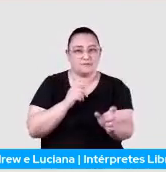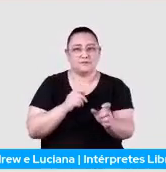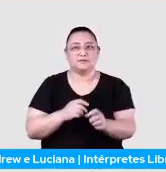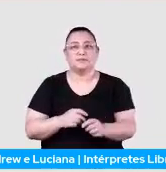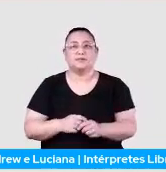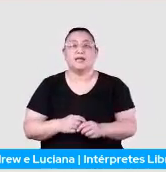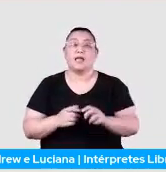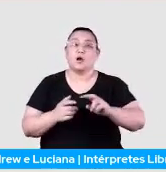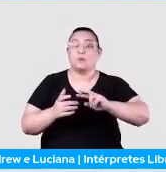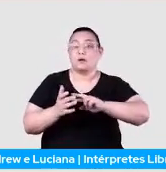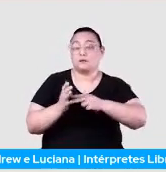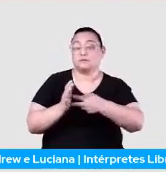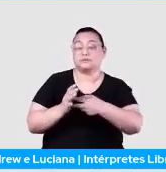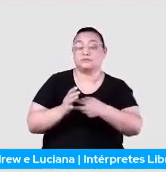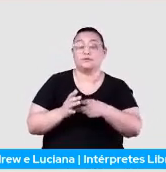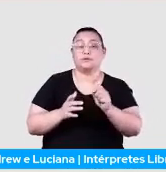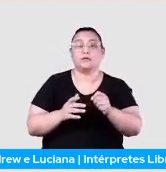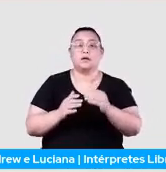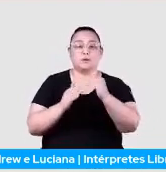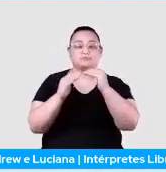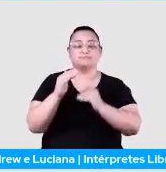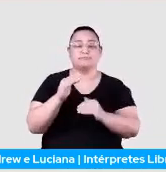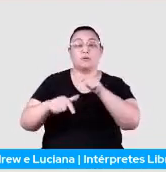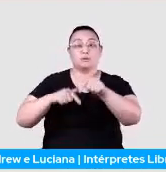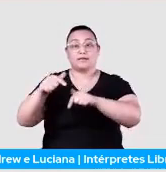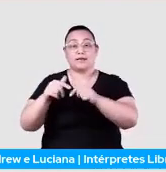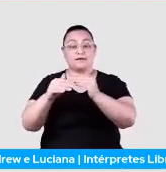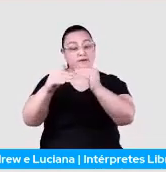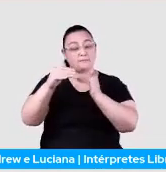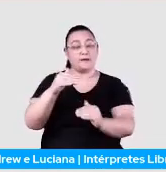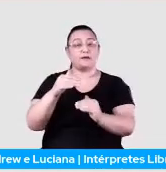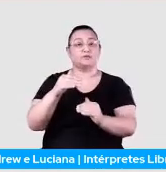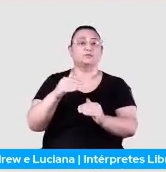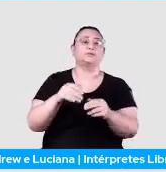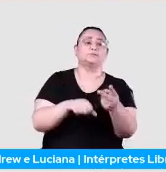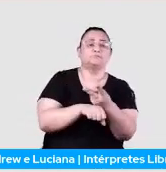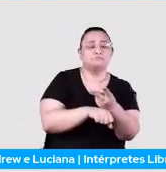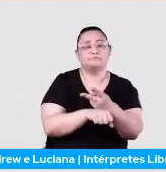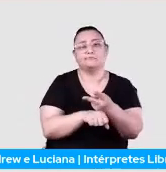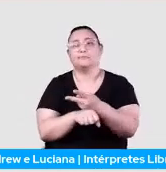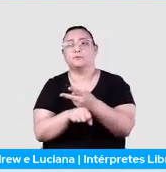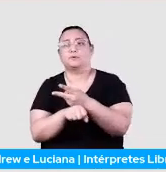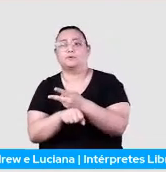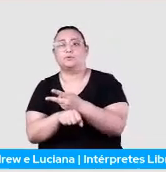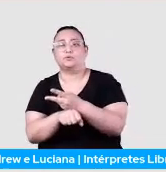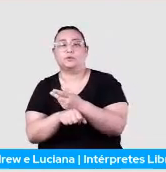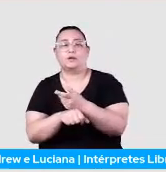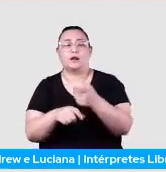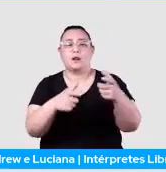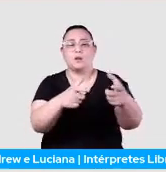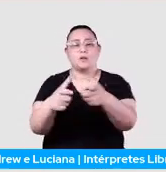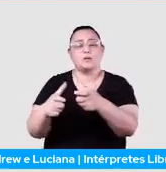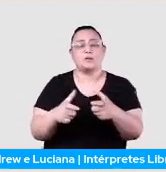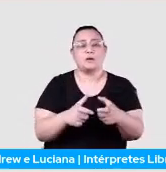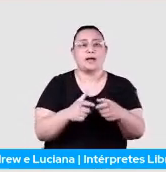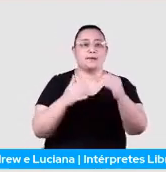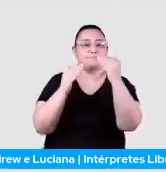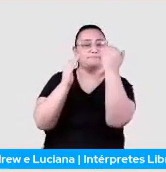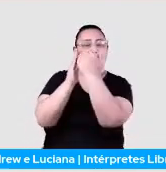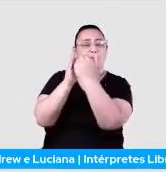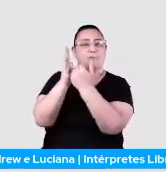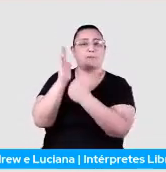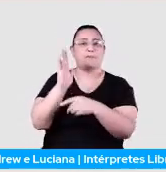subtarefa, como eu falei, do processamento de linguagem natural, que busca localizar e categorizar essas entidades.